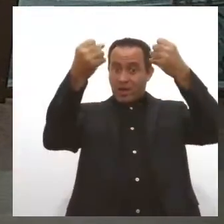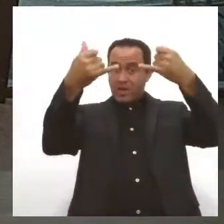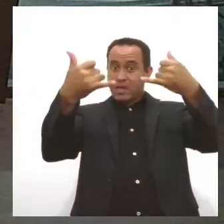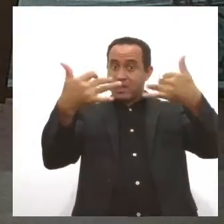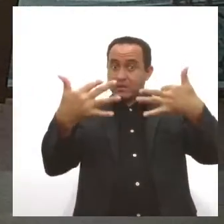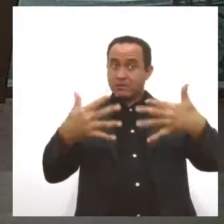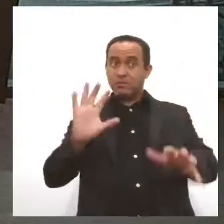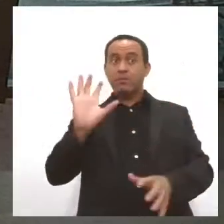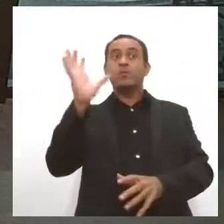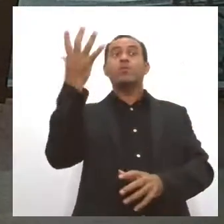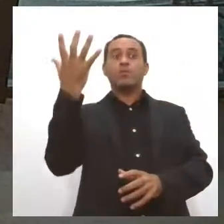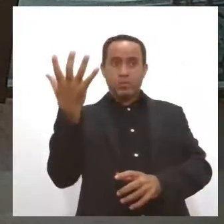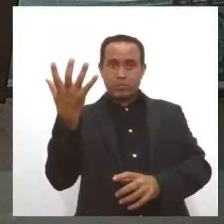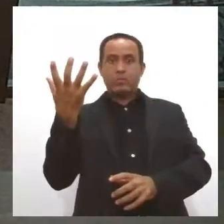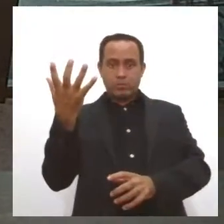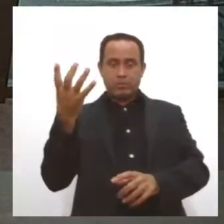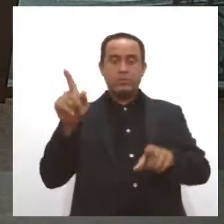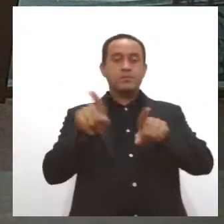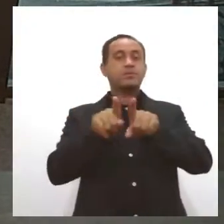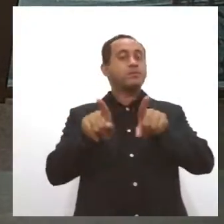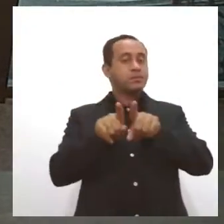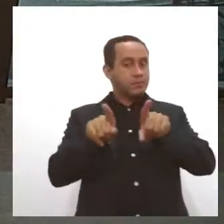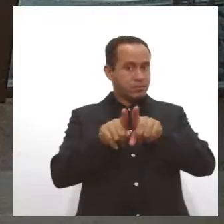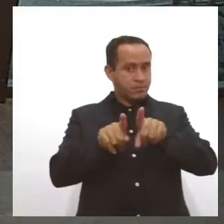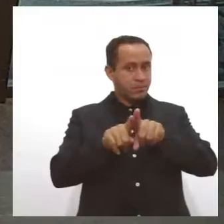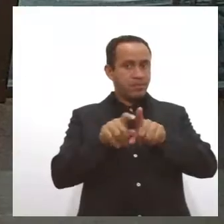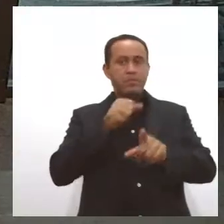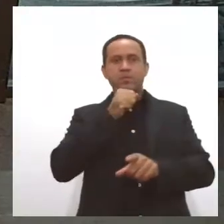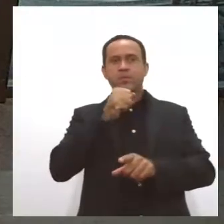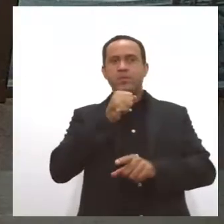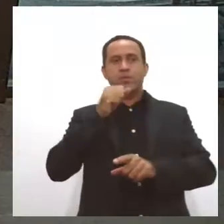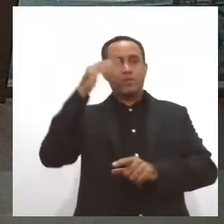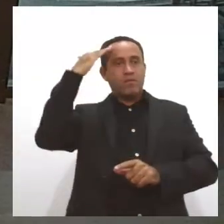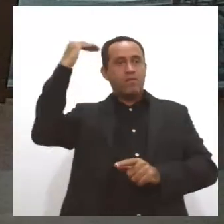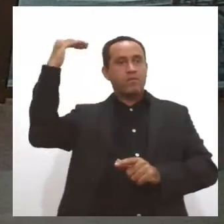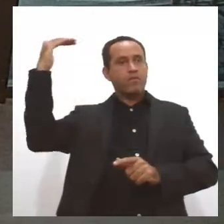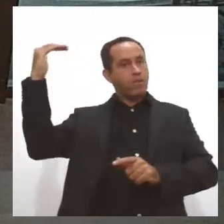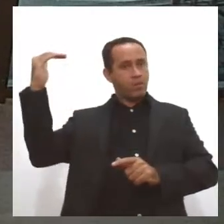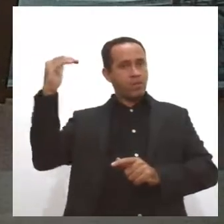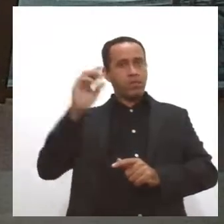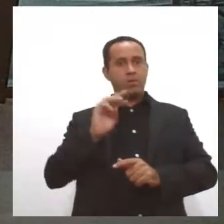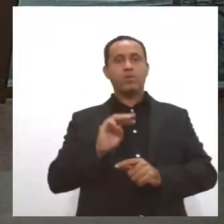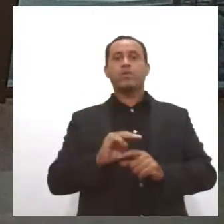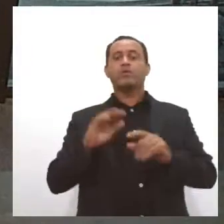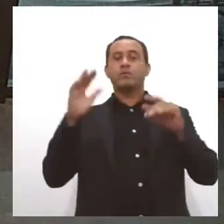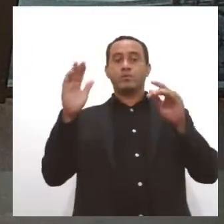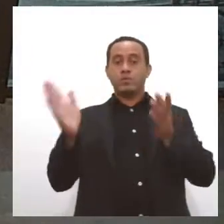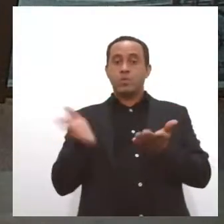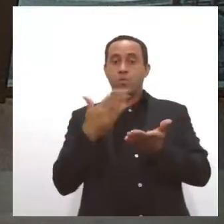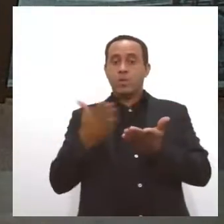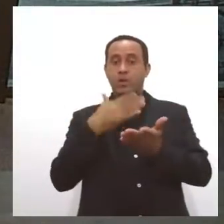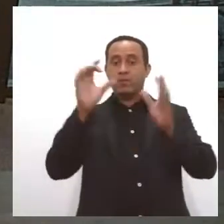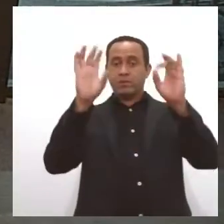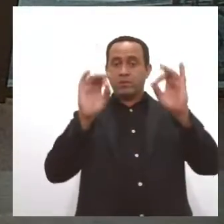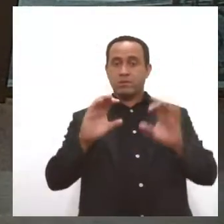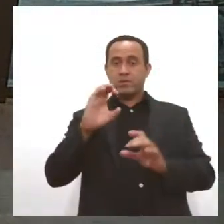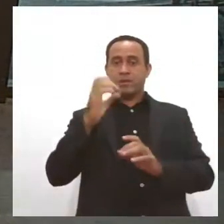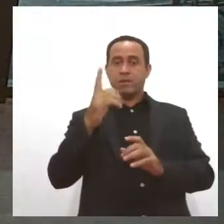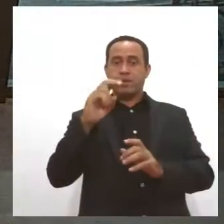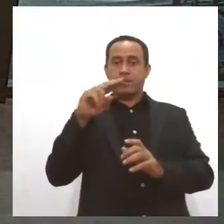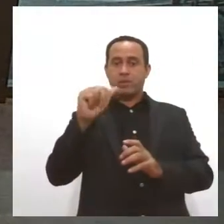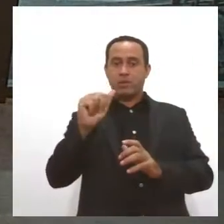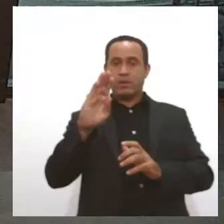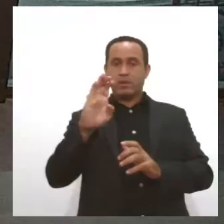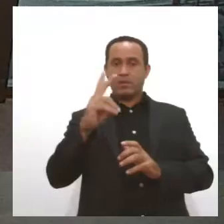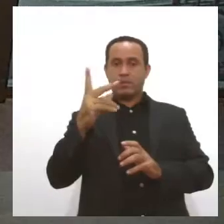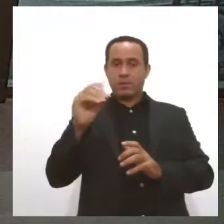assunto. Vamos falar também de um dos jornalistas mais atuantes, um livro para homenagear ele, Cleomar Brandi. E também